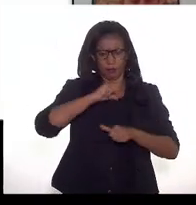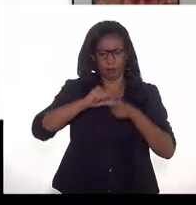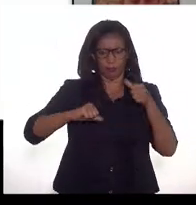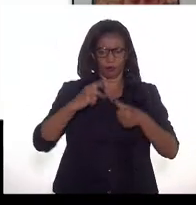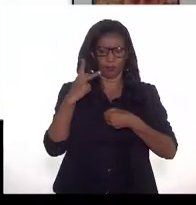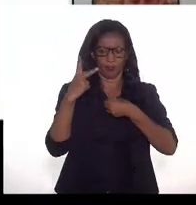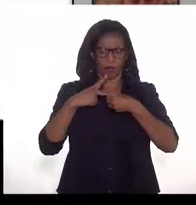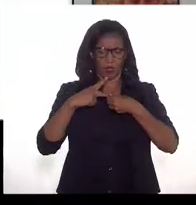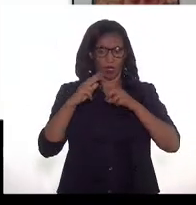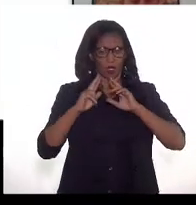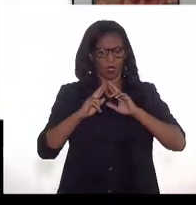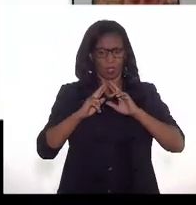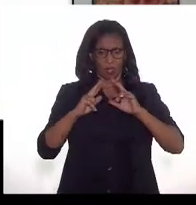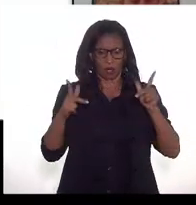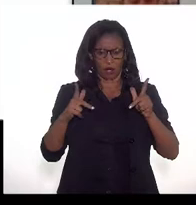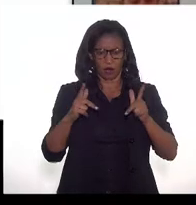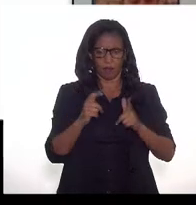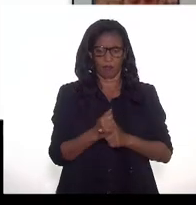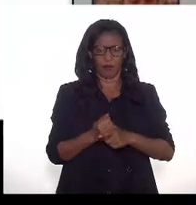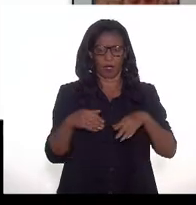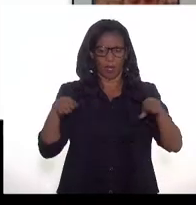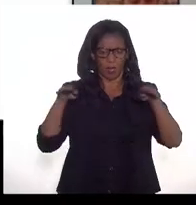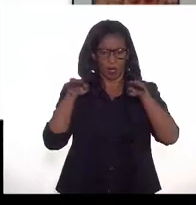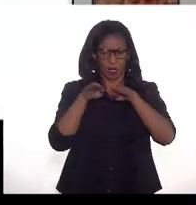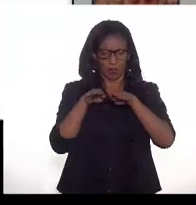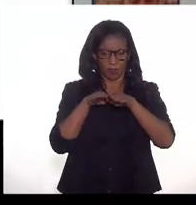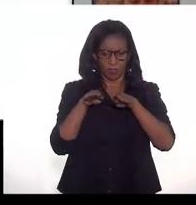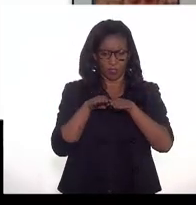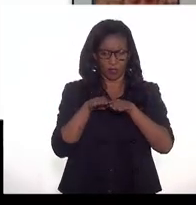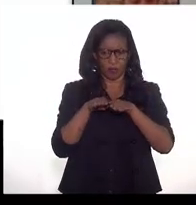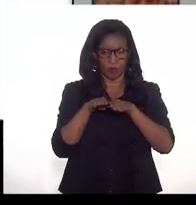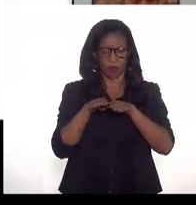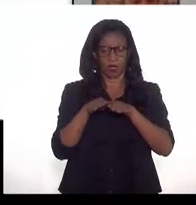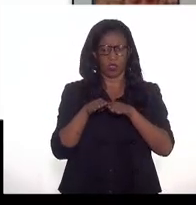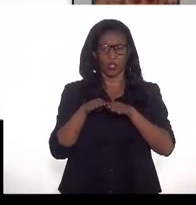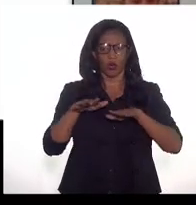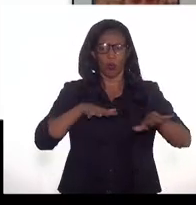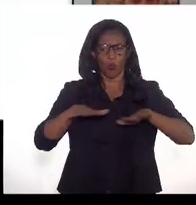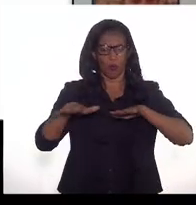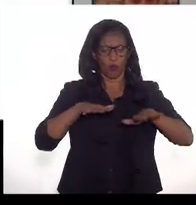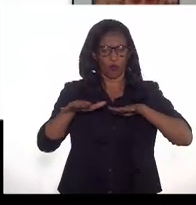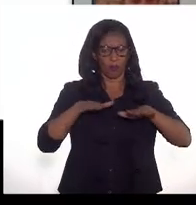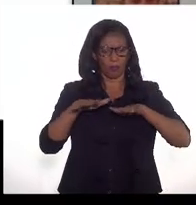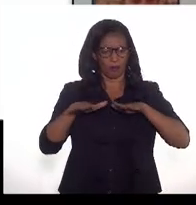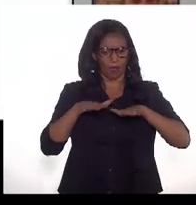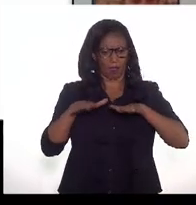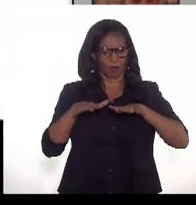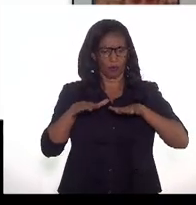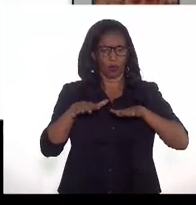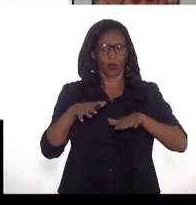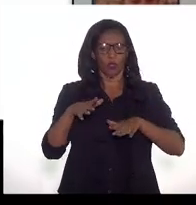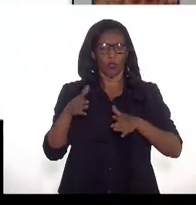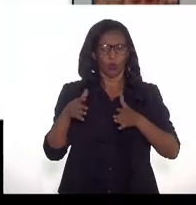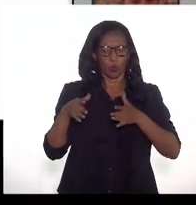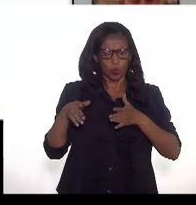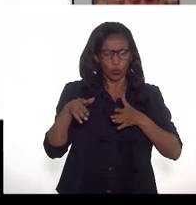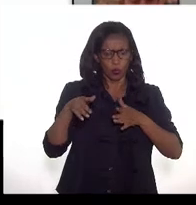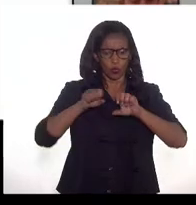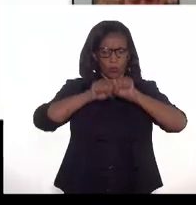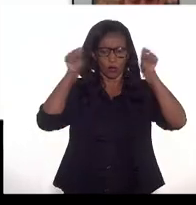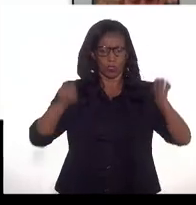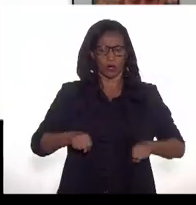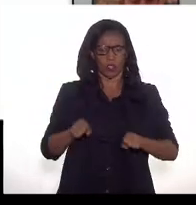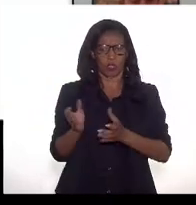equivalente, neste campo efetivamente movimentado ou processado no sistema de